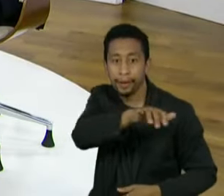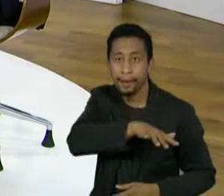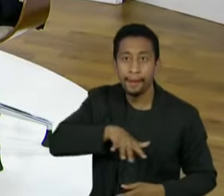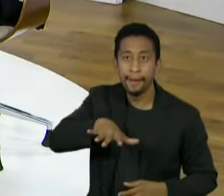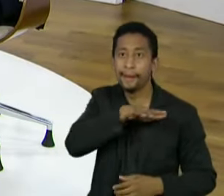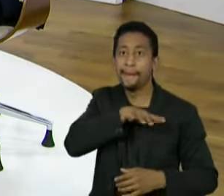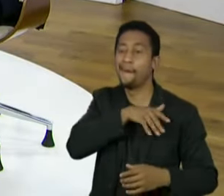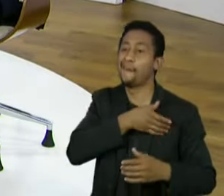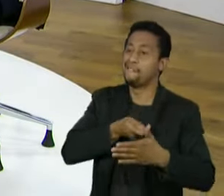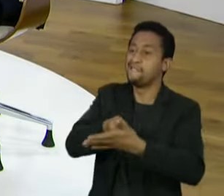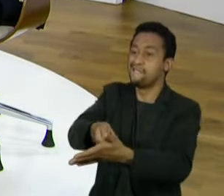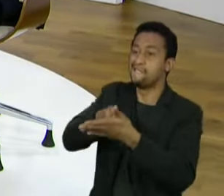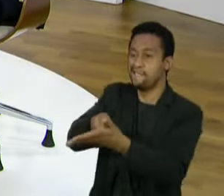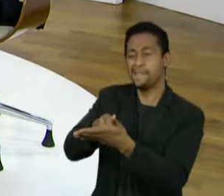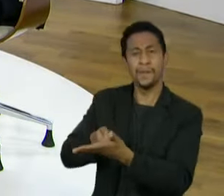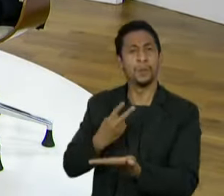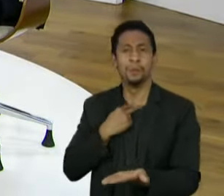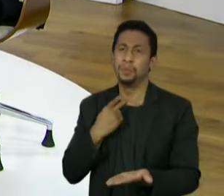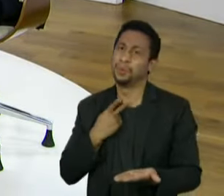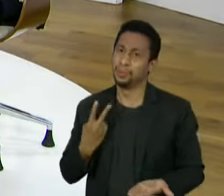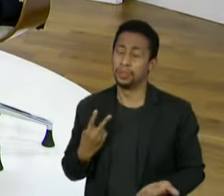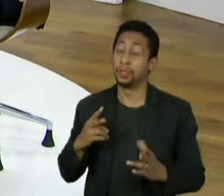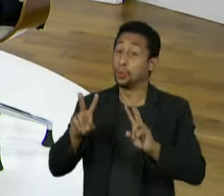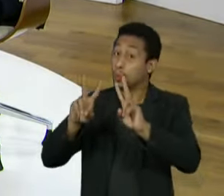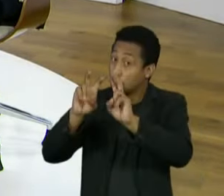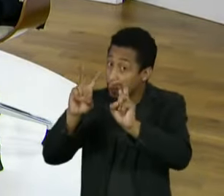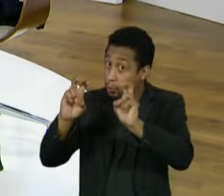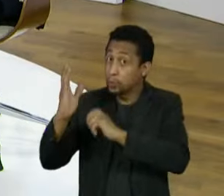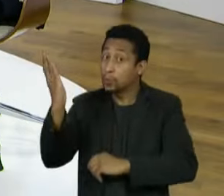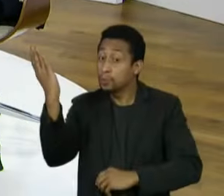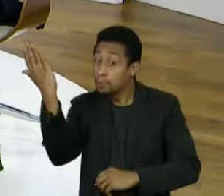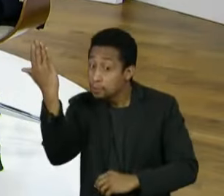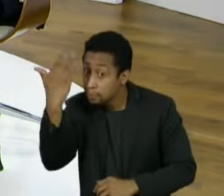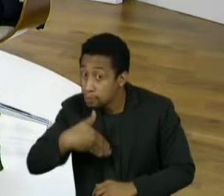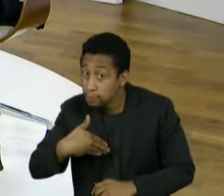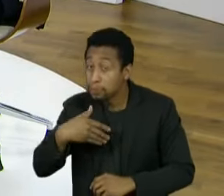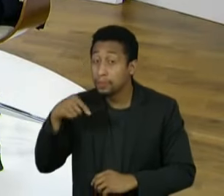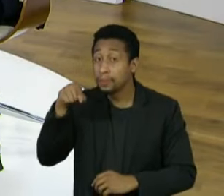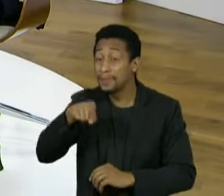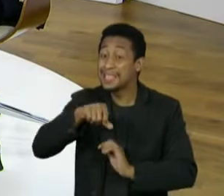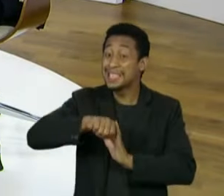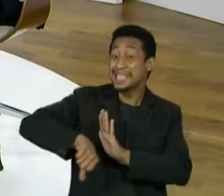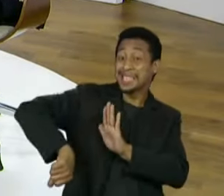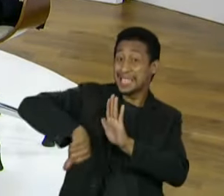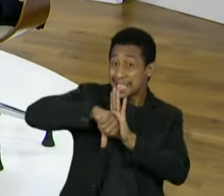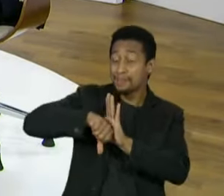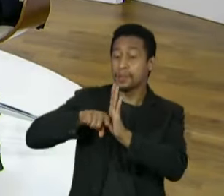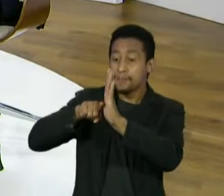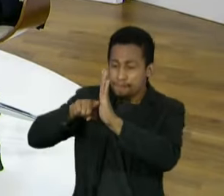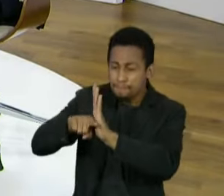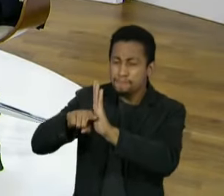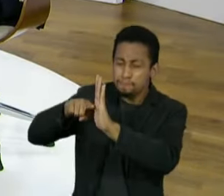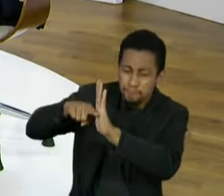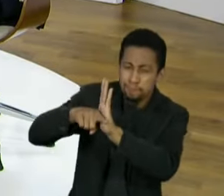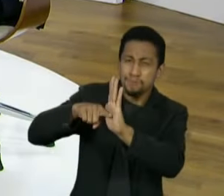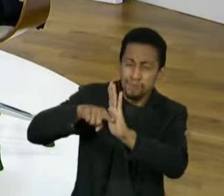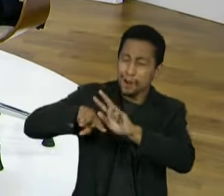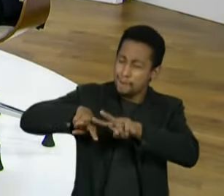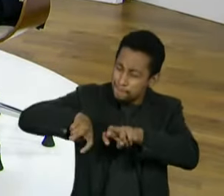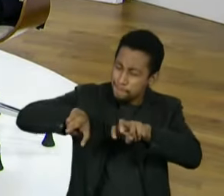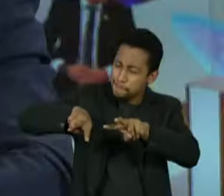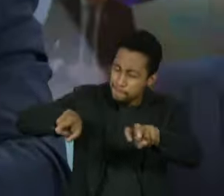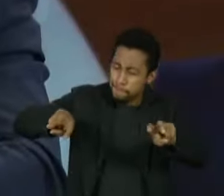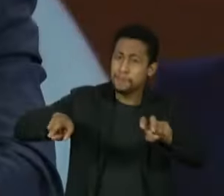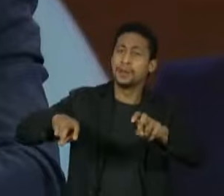criminoso, esmiuçar aquele fato, coletar provas de natureza objetiva e subjetiva, e ao final